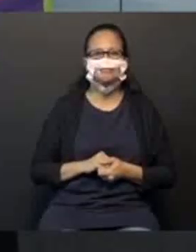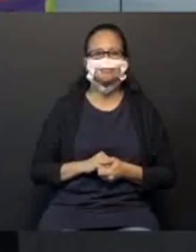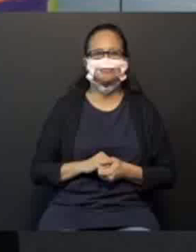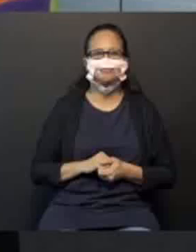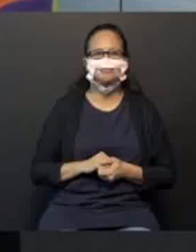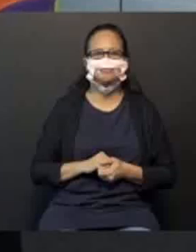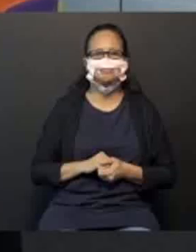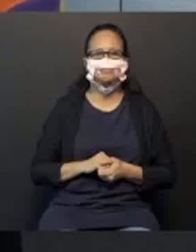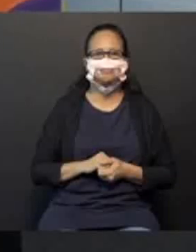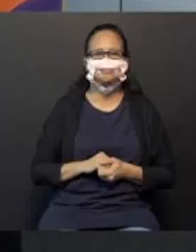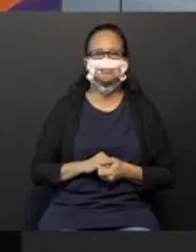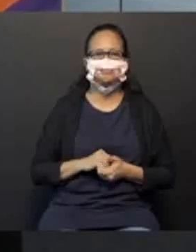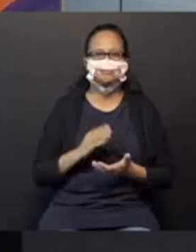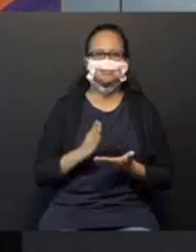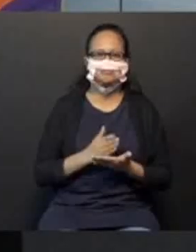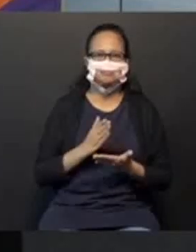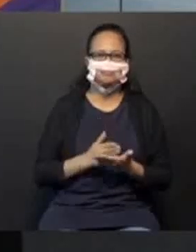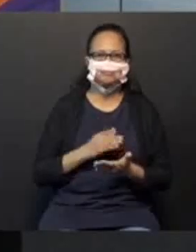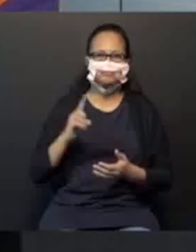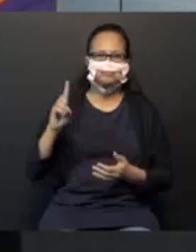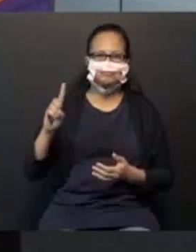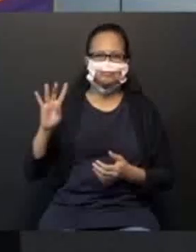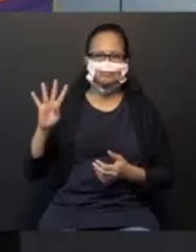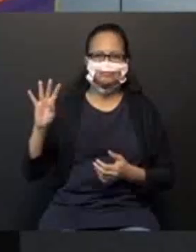Agora vamos para a página 140.